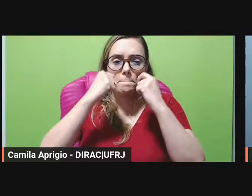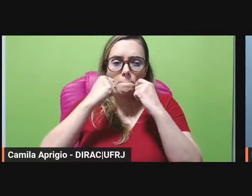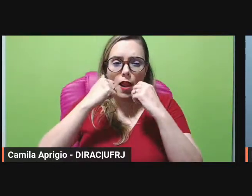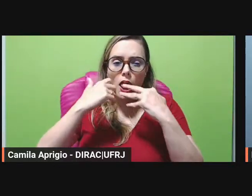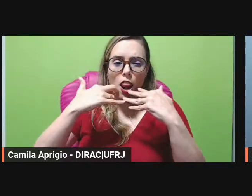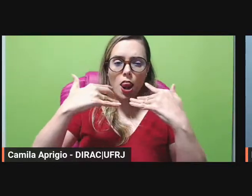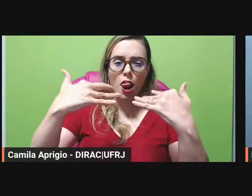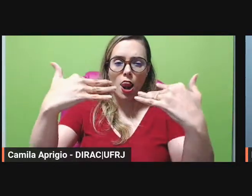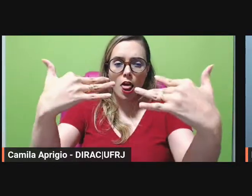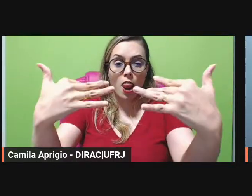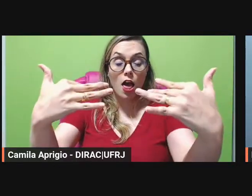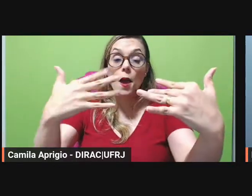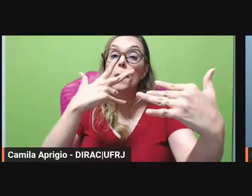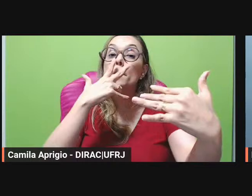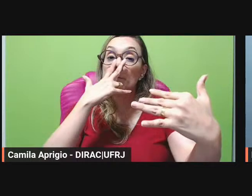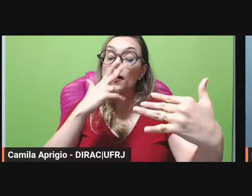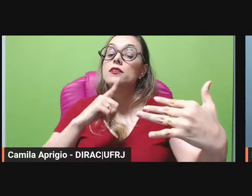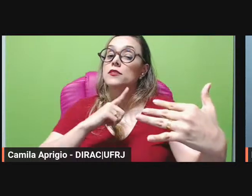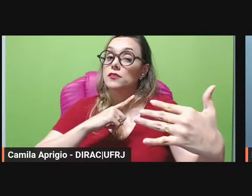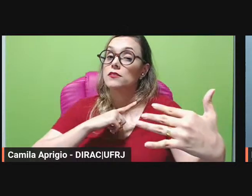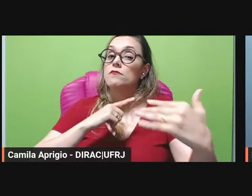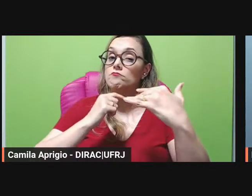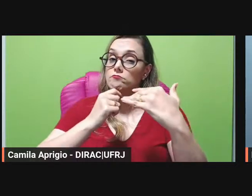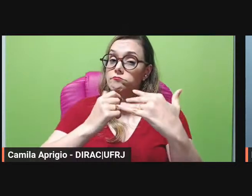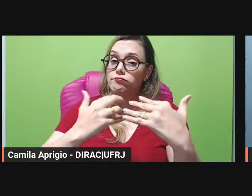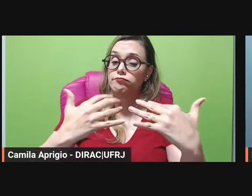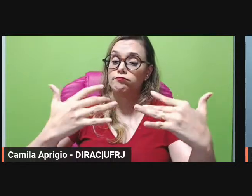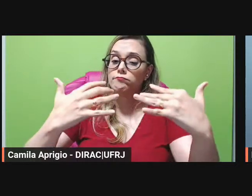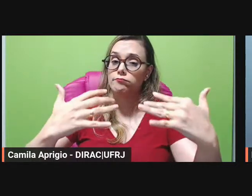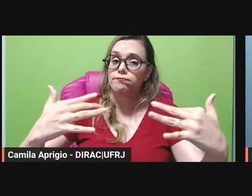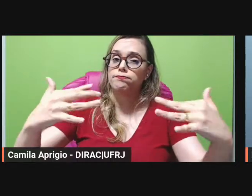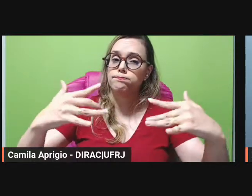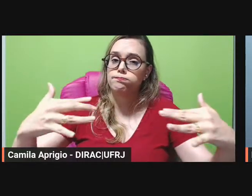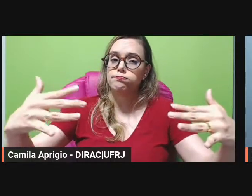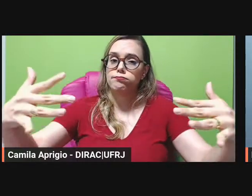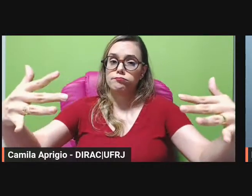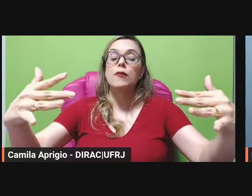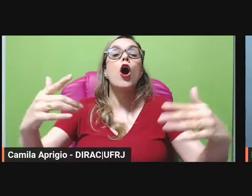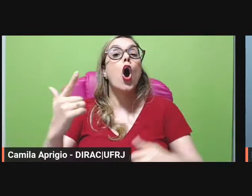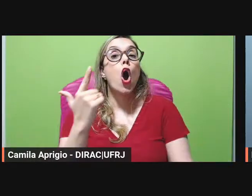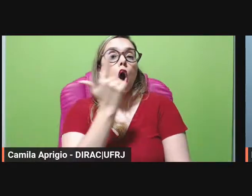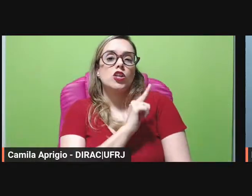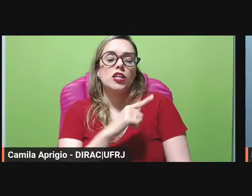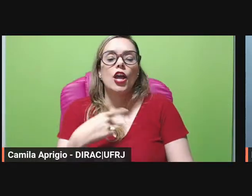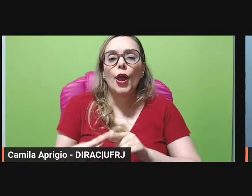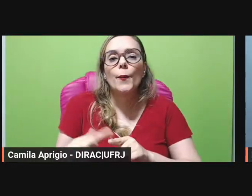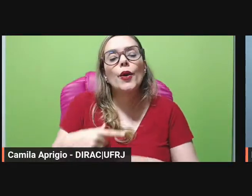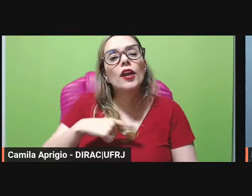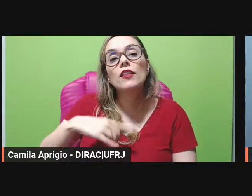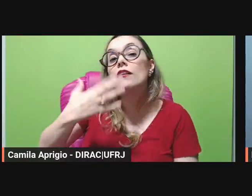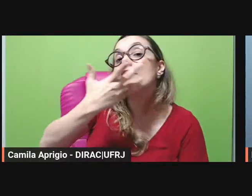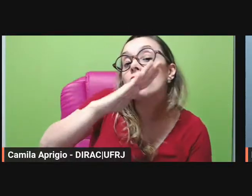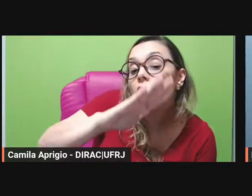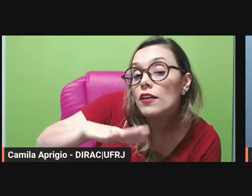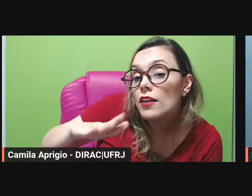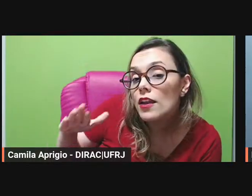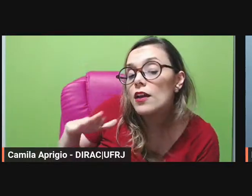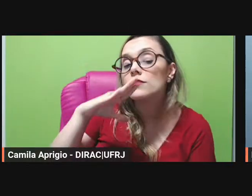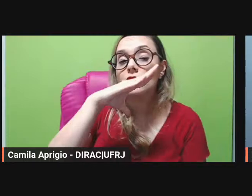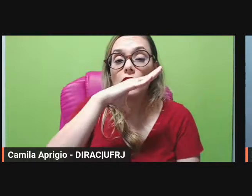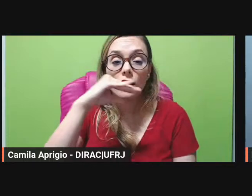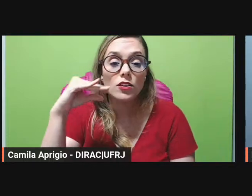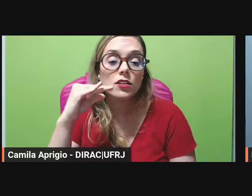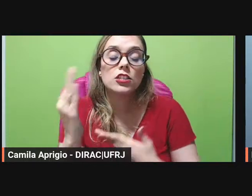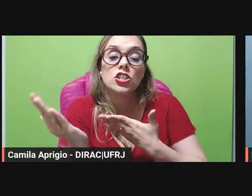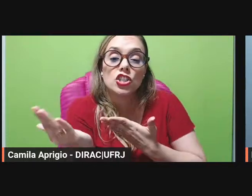fábula e o público infanto juvenil a professora Maria Celeste apresentou de